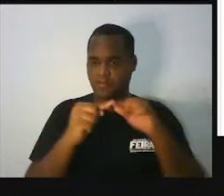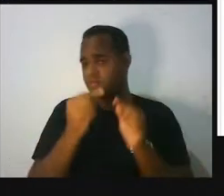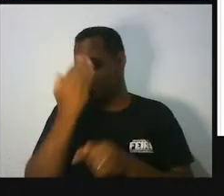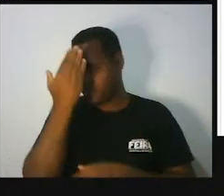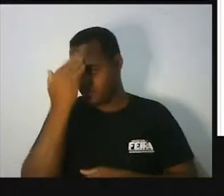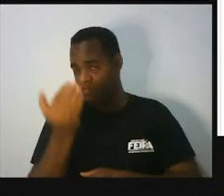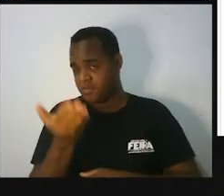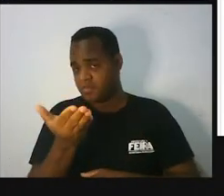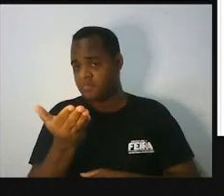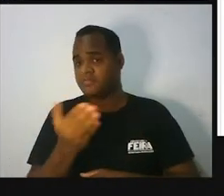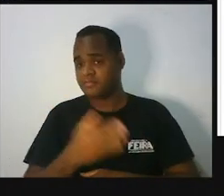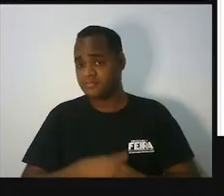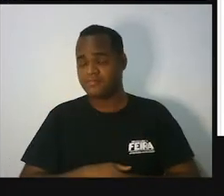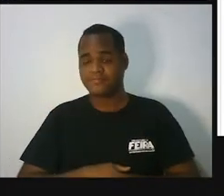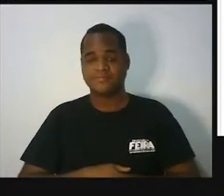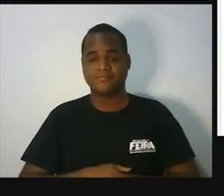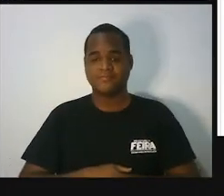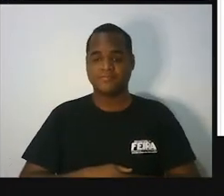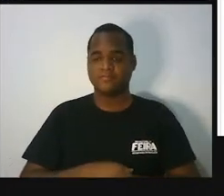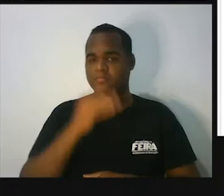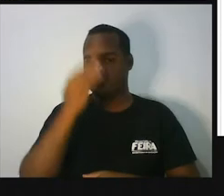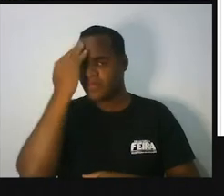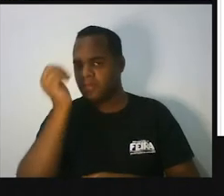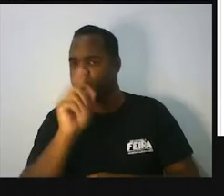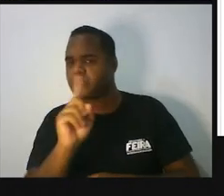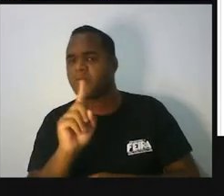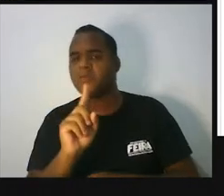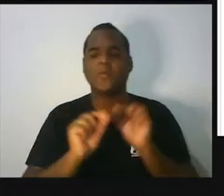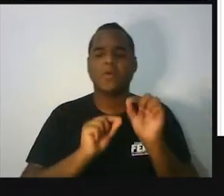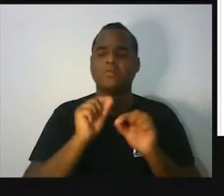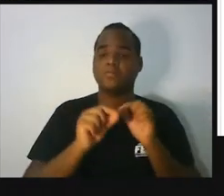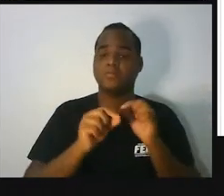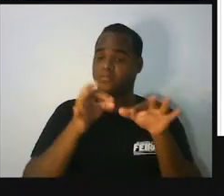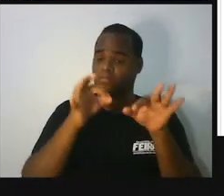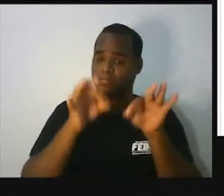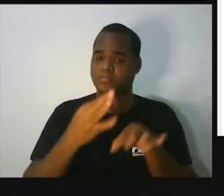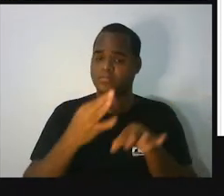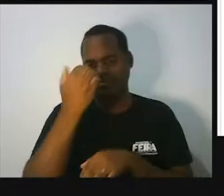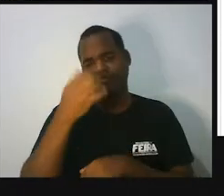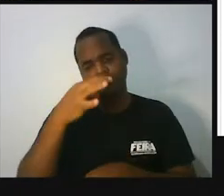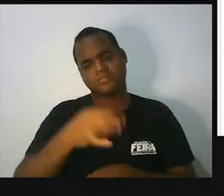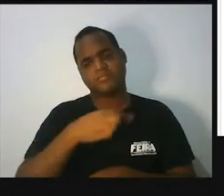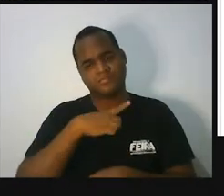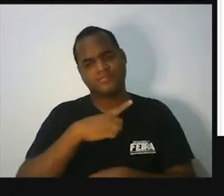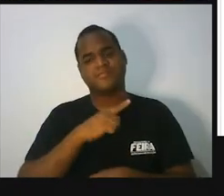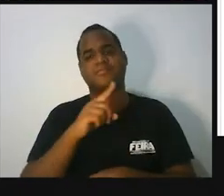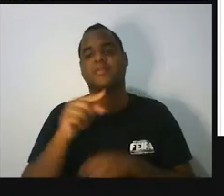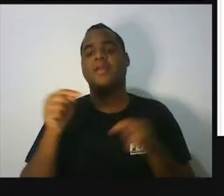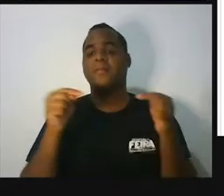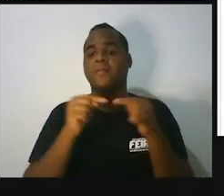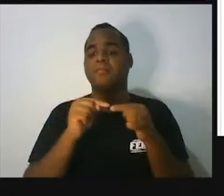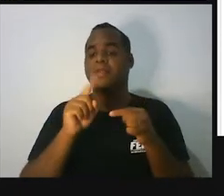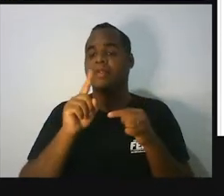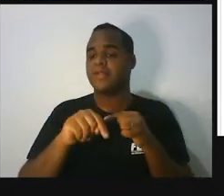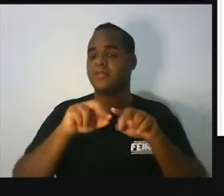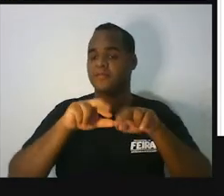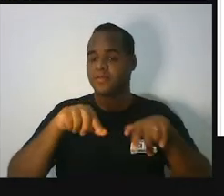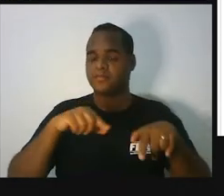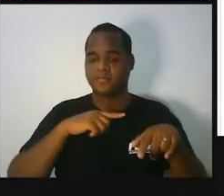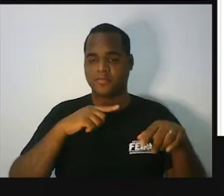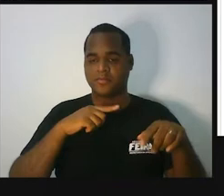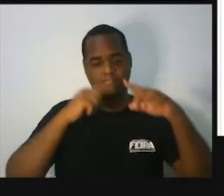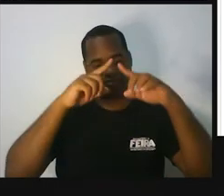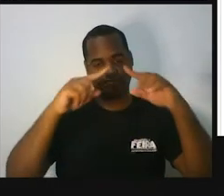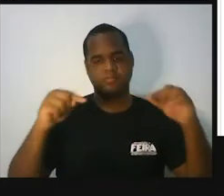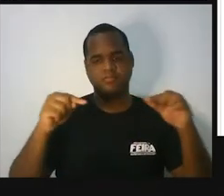disso? Tá? Sabia ou não sabia? Bom, eu tenho certeza que sim. E, com base nesses tipos de triângulos,